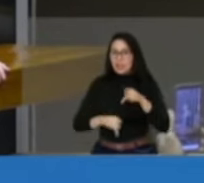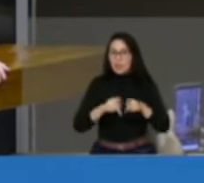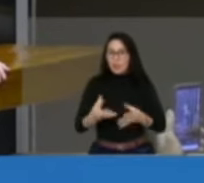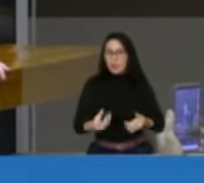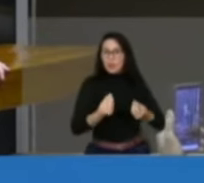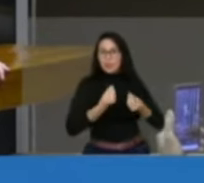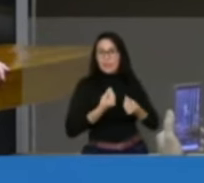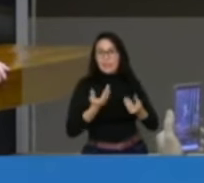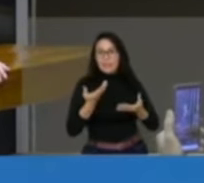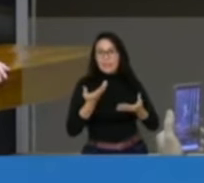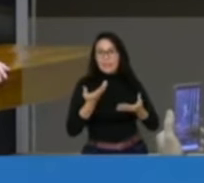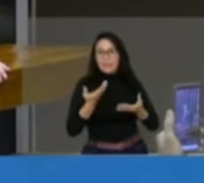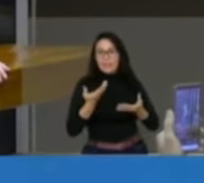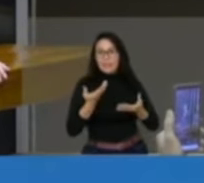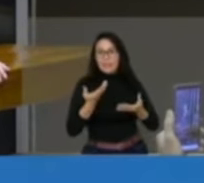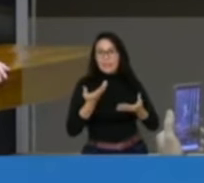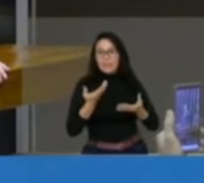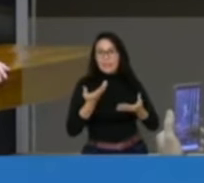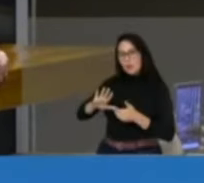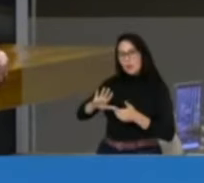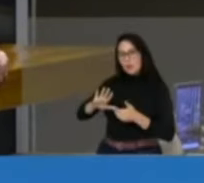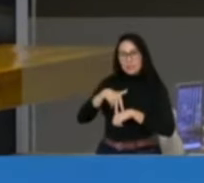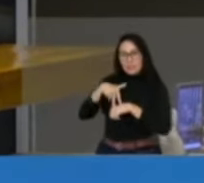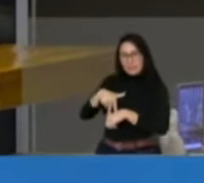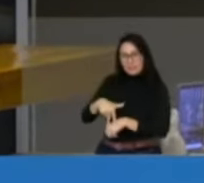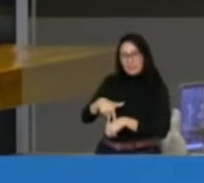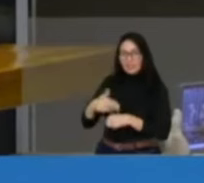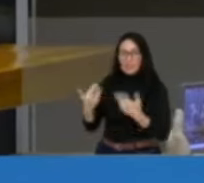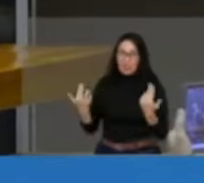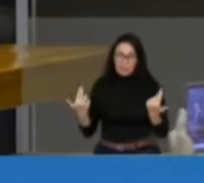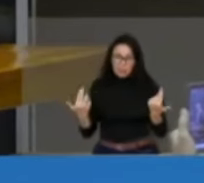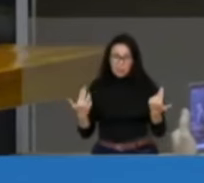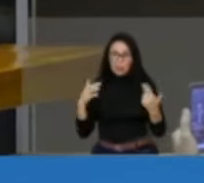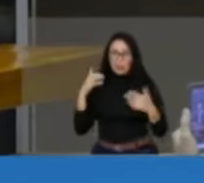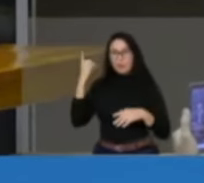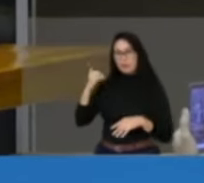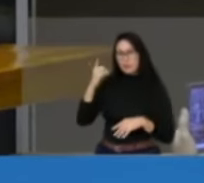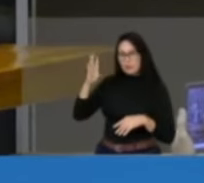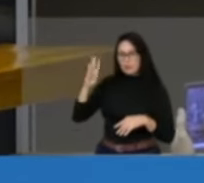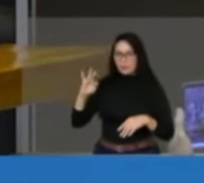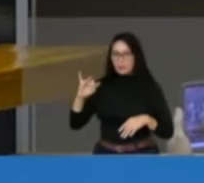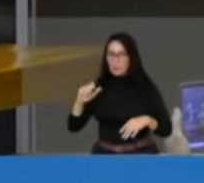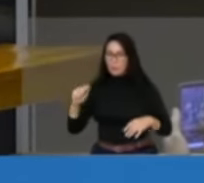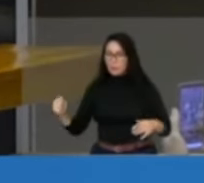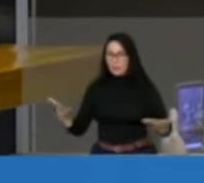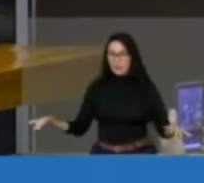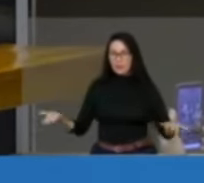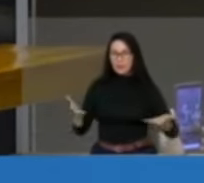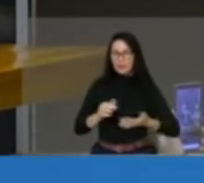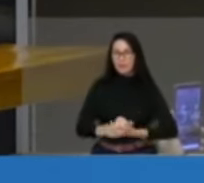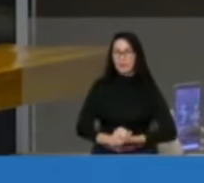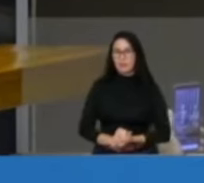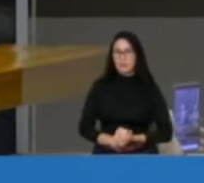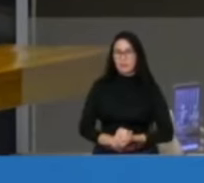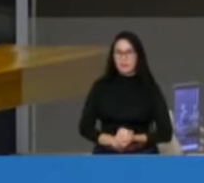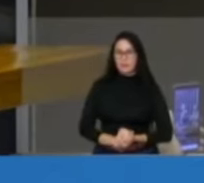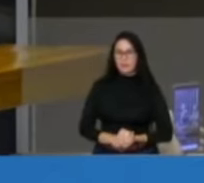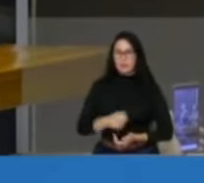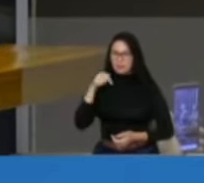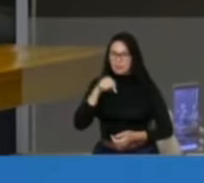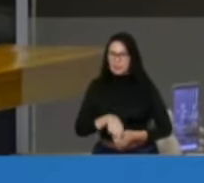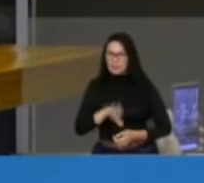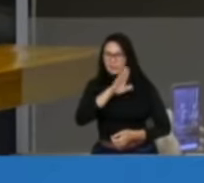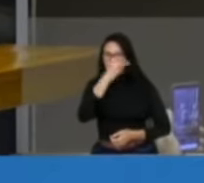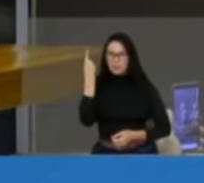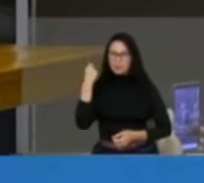votos que recebi para estar aqui como concedeu a deputada Bia Kicis pelos votos que concederam os brasileenses os